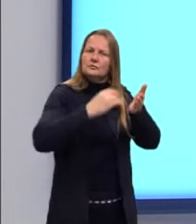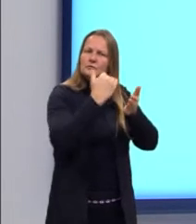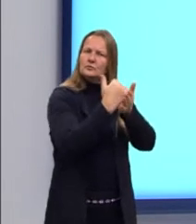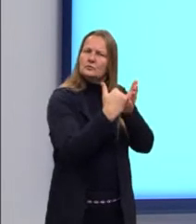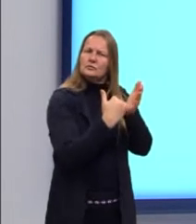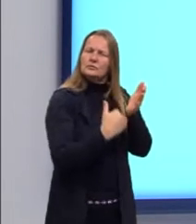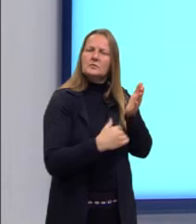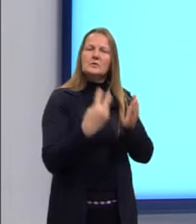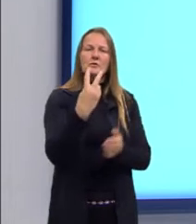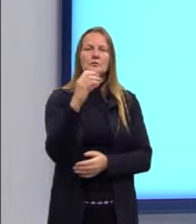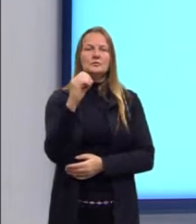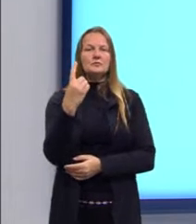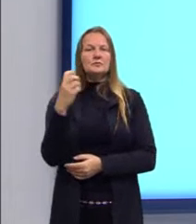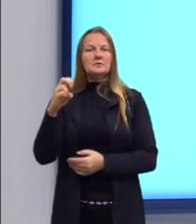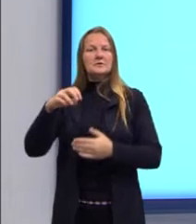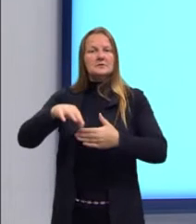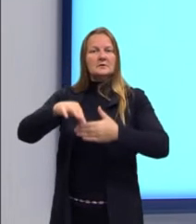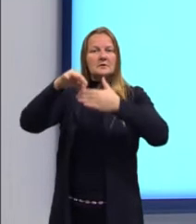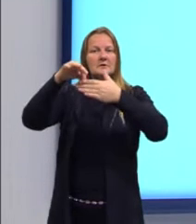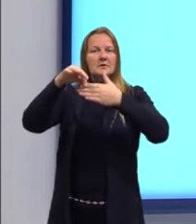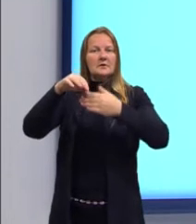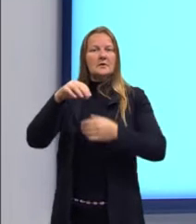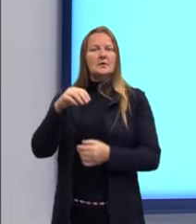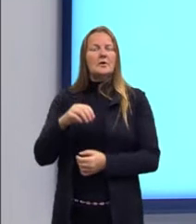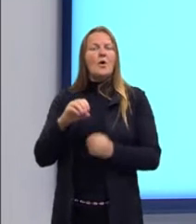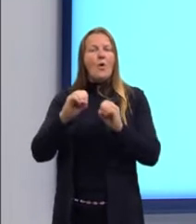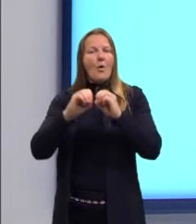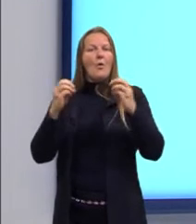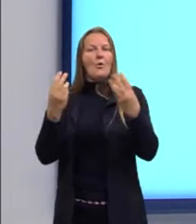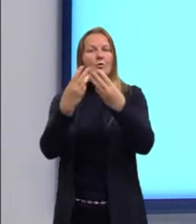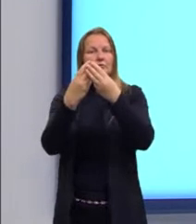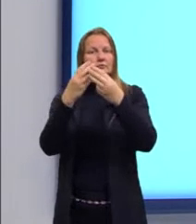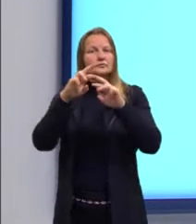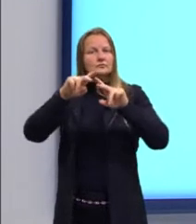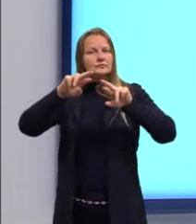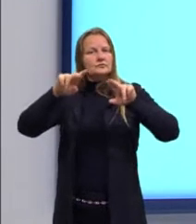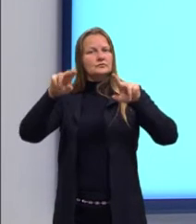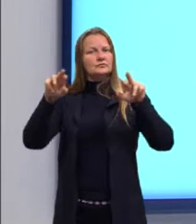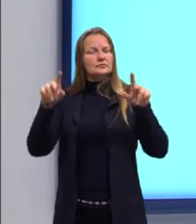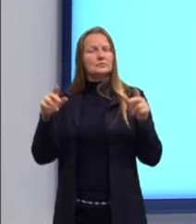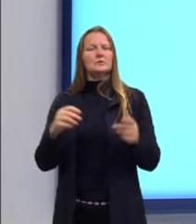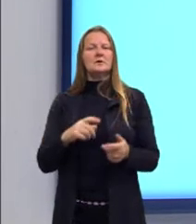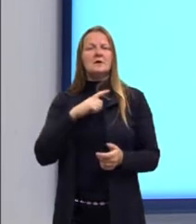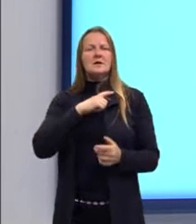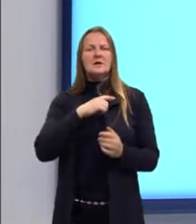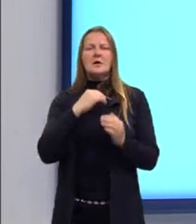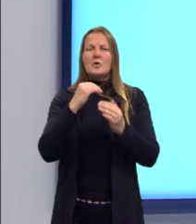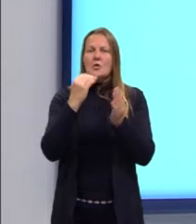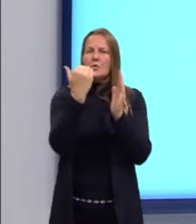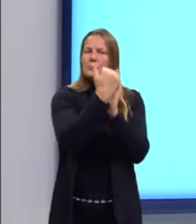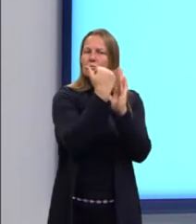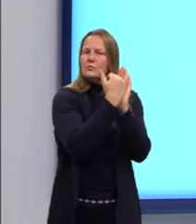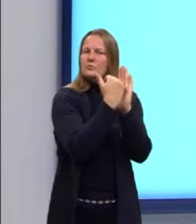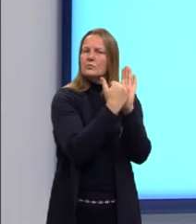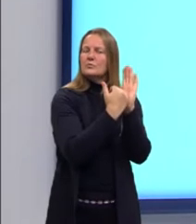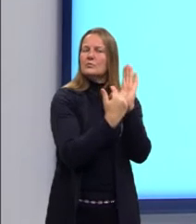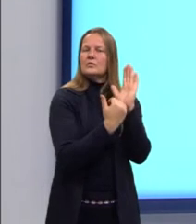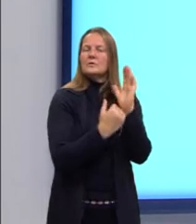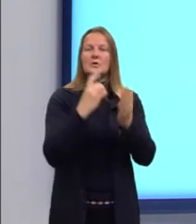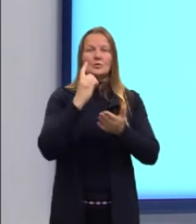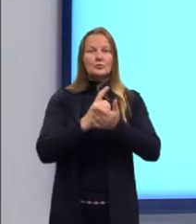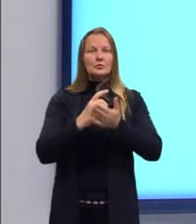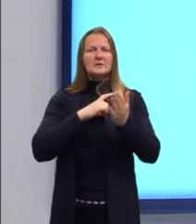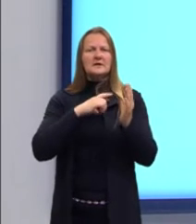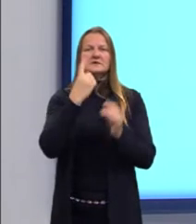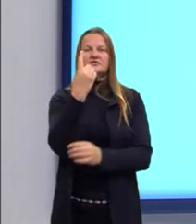por representantes da Organização das Nações Unidas. Unidas, da ONU. Nesse documento, tem